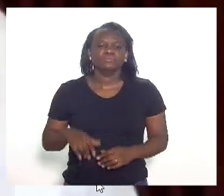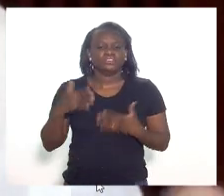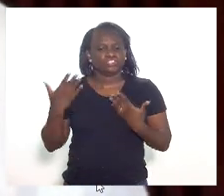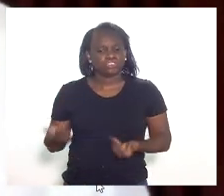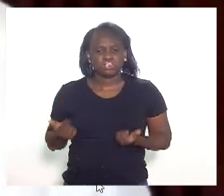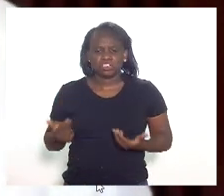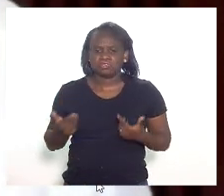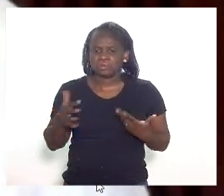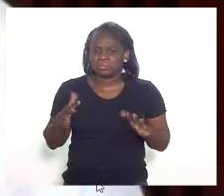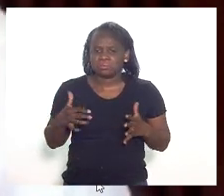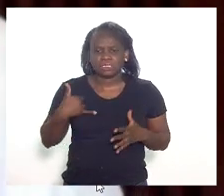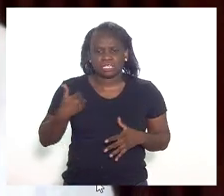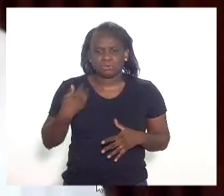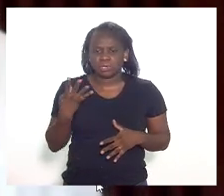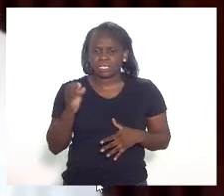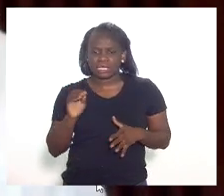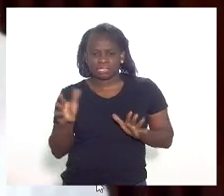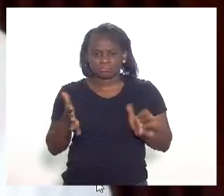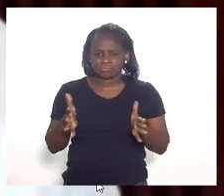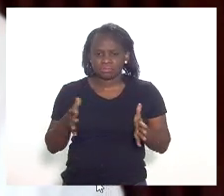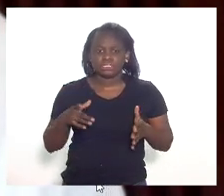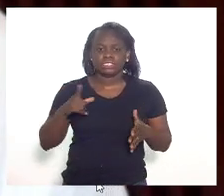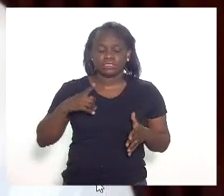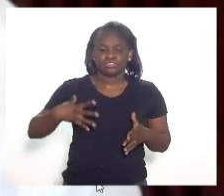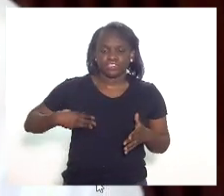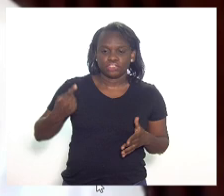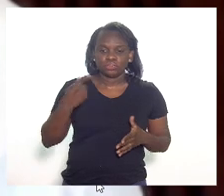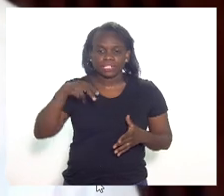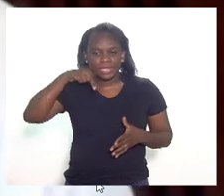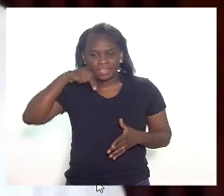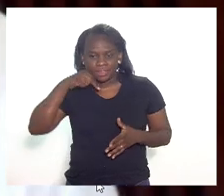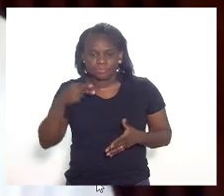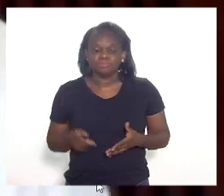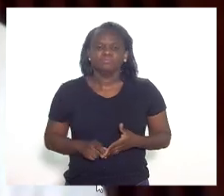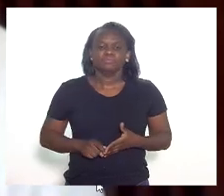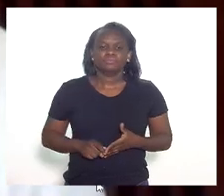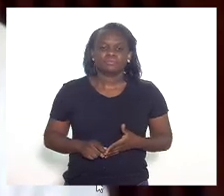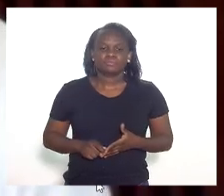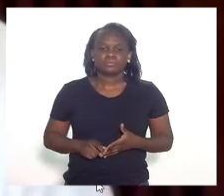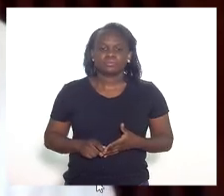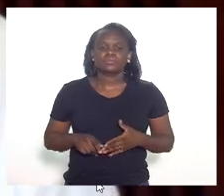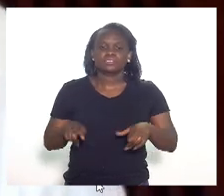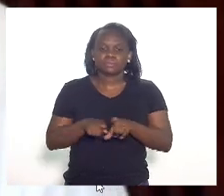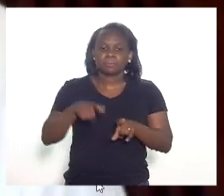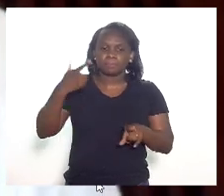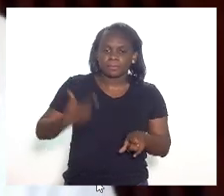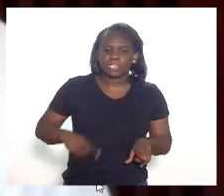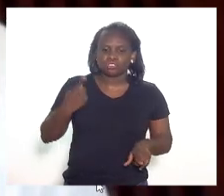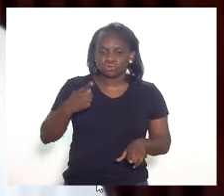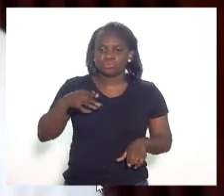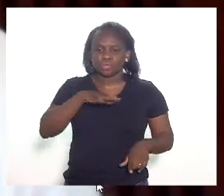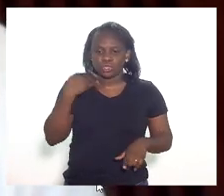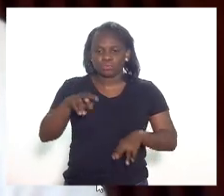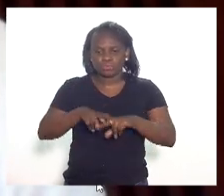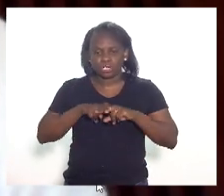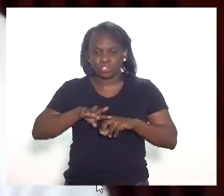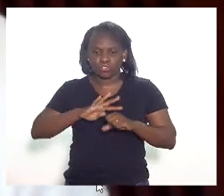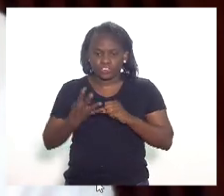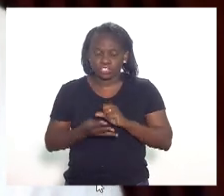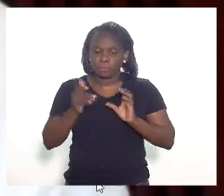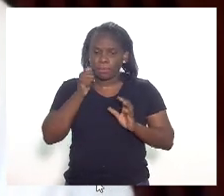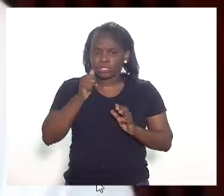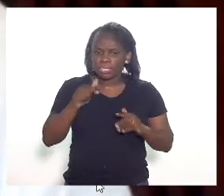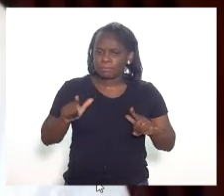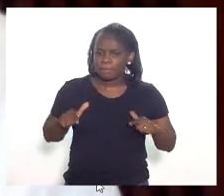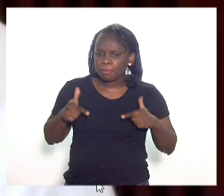jovem, tinha pouco mais de 40 anos, deixa filho e uma netinha. E é mais uma vítima de Covid, mas ela se destacou